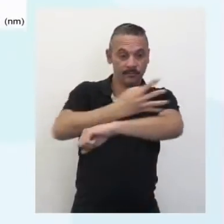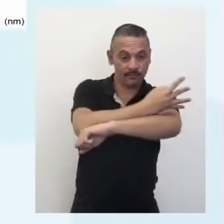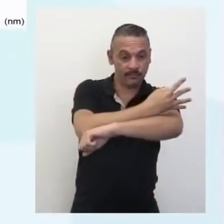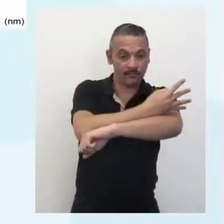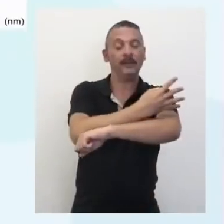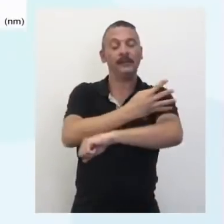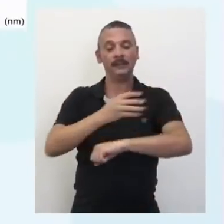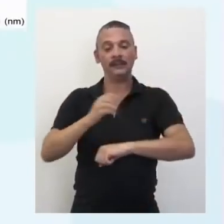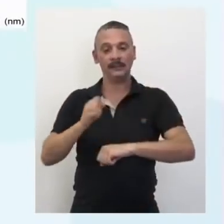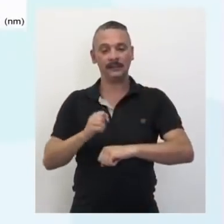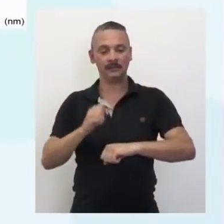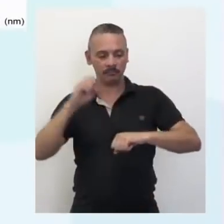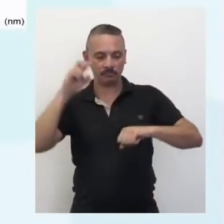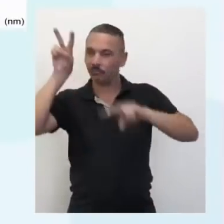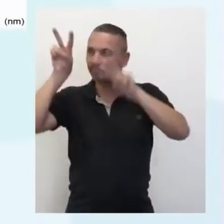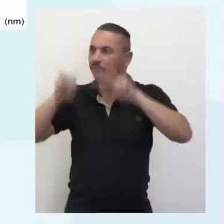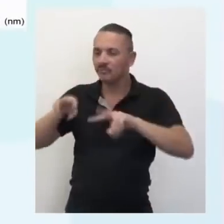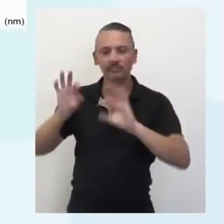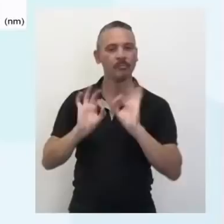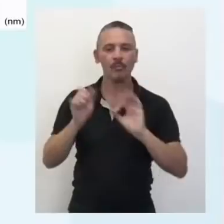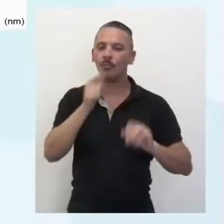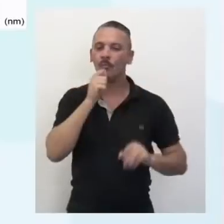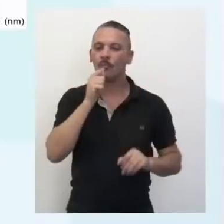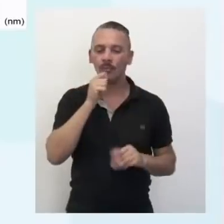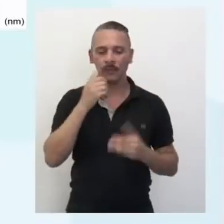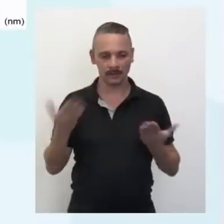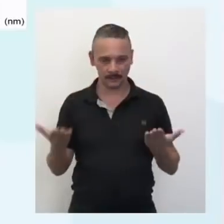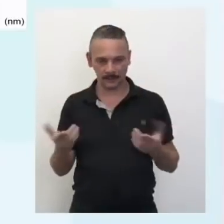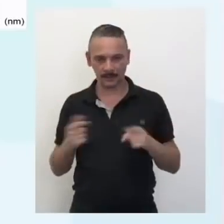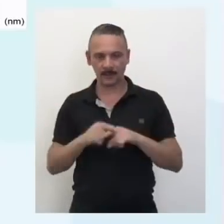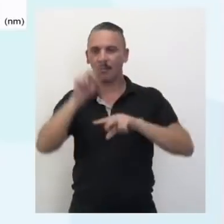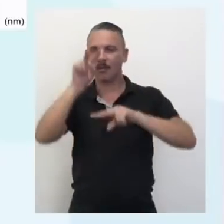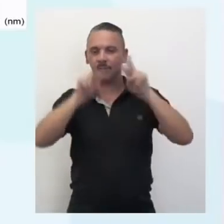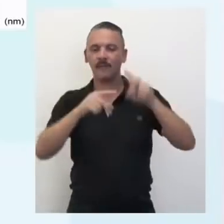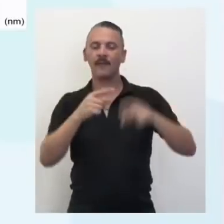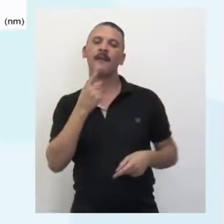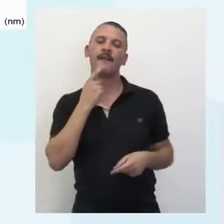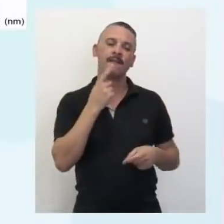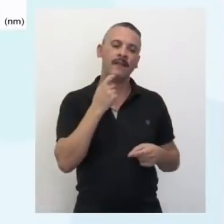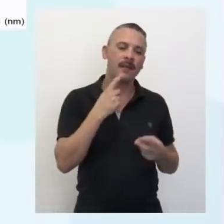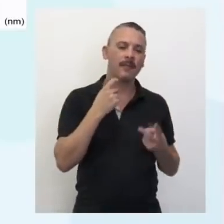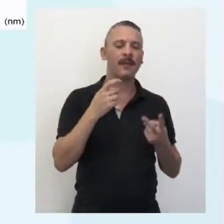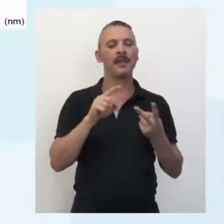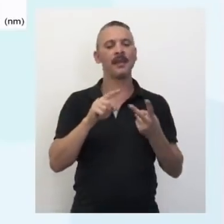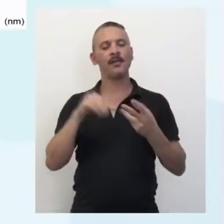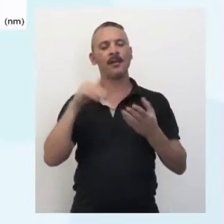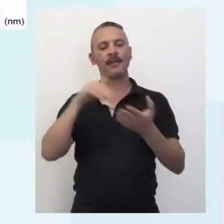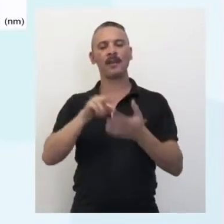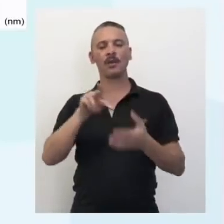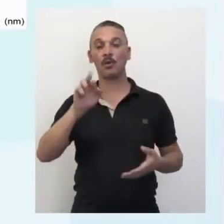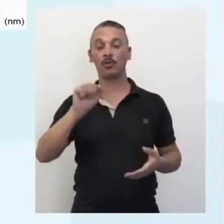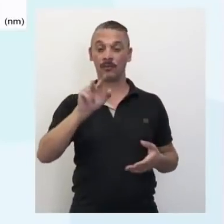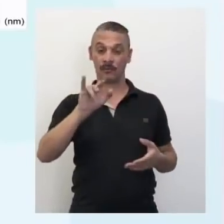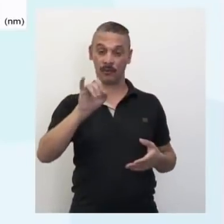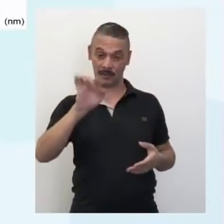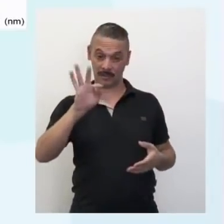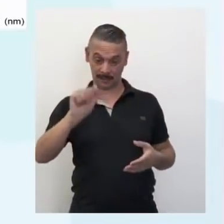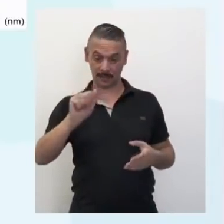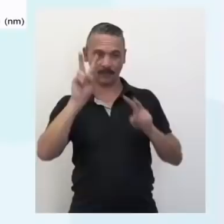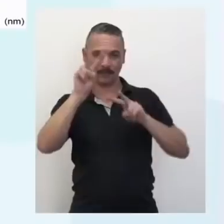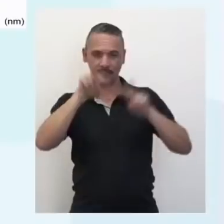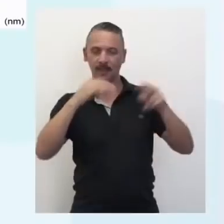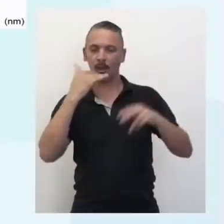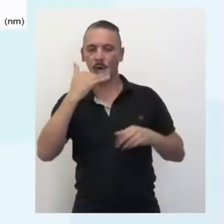radiação que a gente não vê. Ela está antes da minha visão. Eu vejo do vermelho até ultravioleta. Agora,